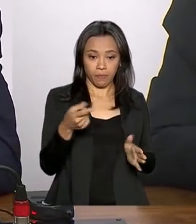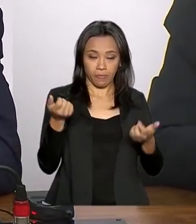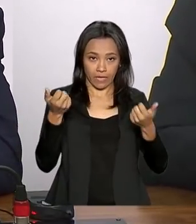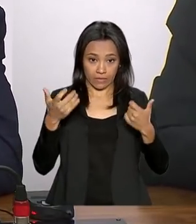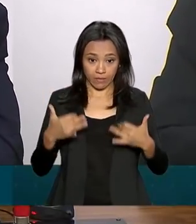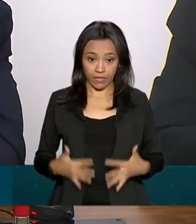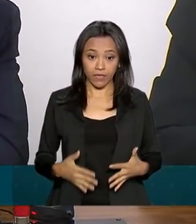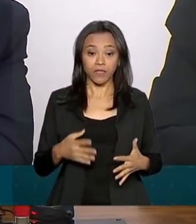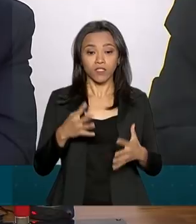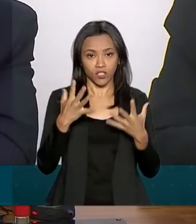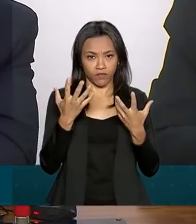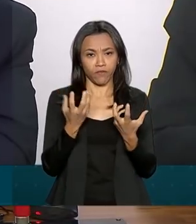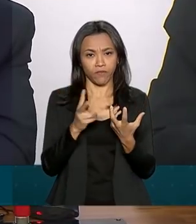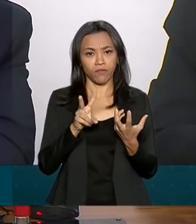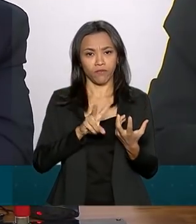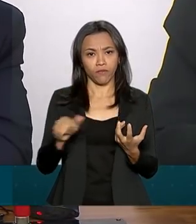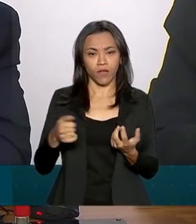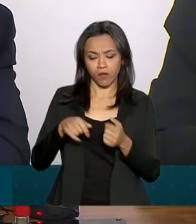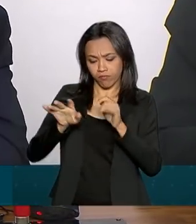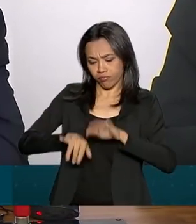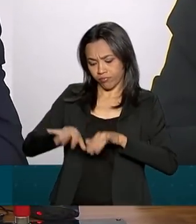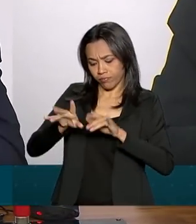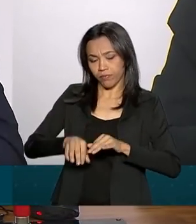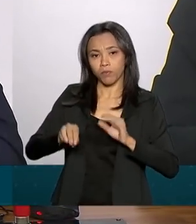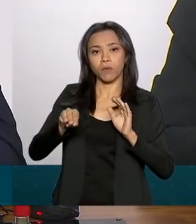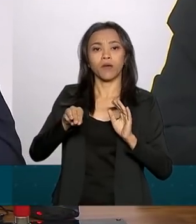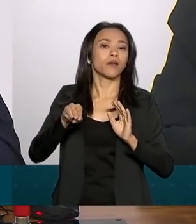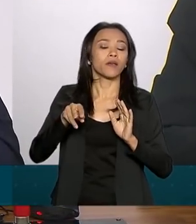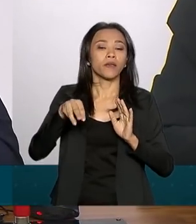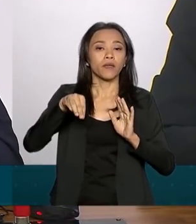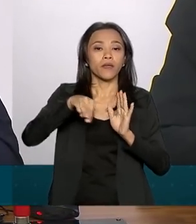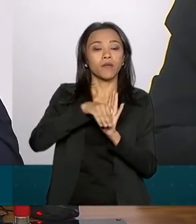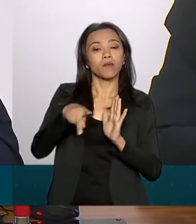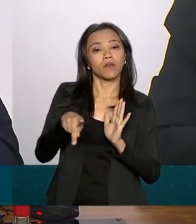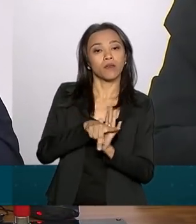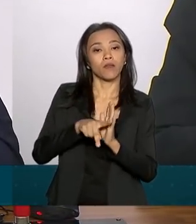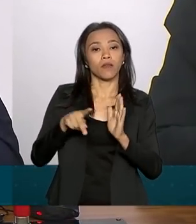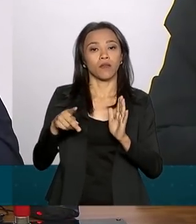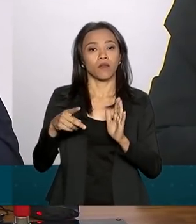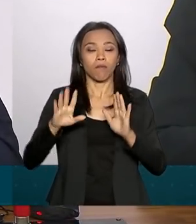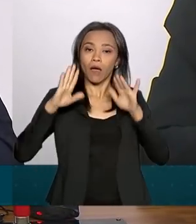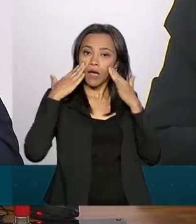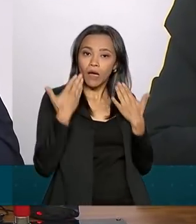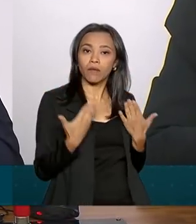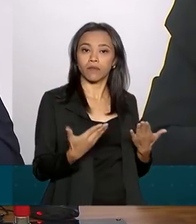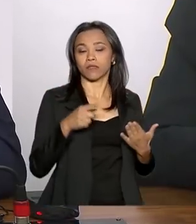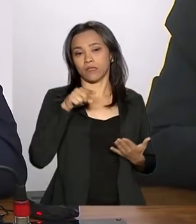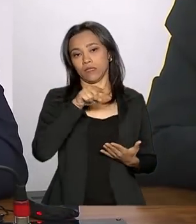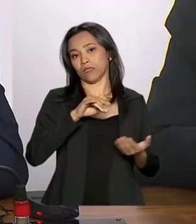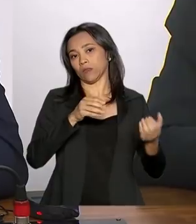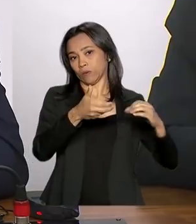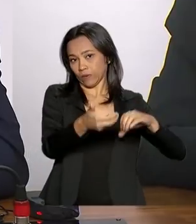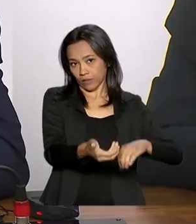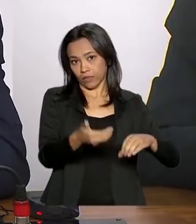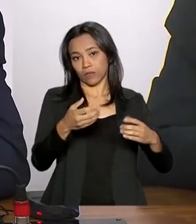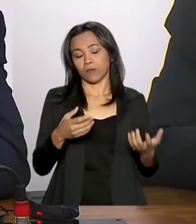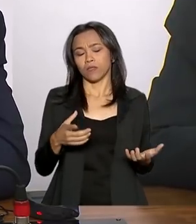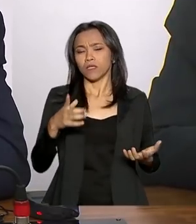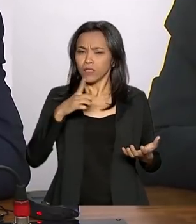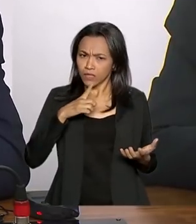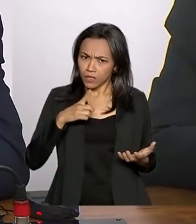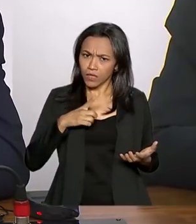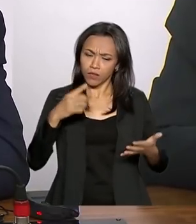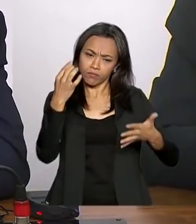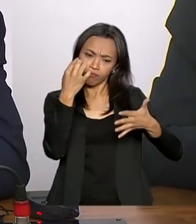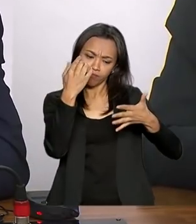medida provisória no forno para apresentar ao Congresso Nacional, que me traz medidas muito